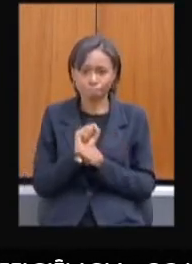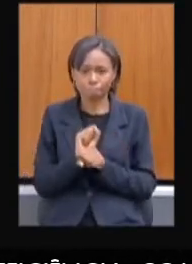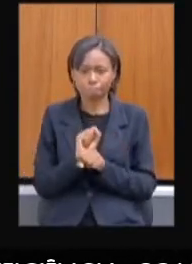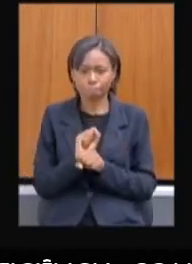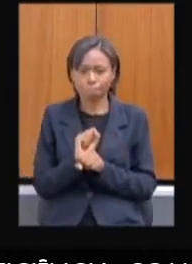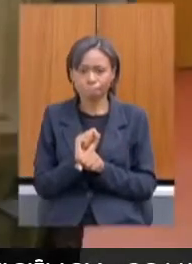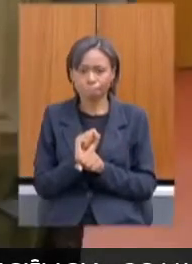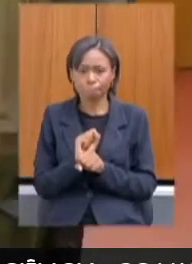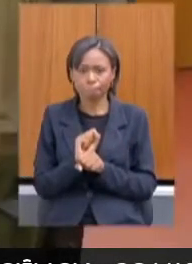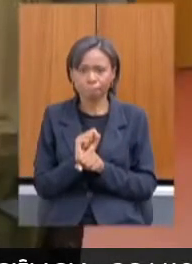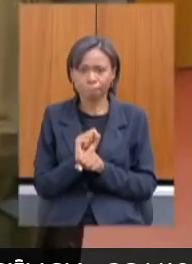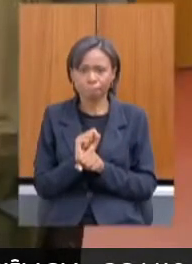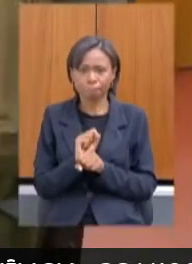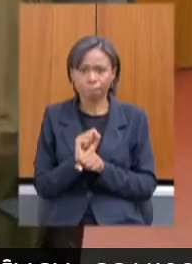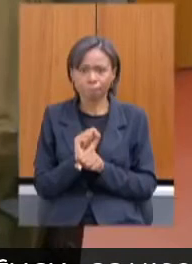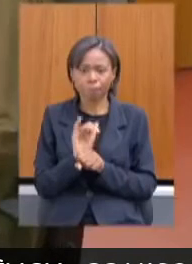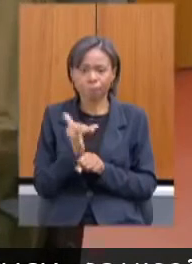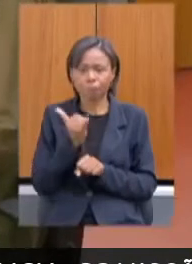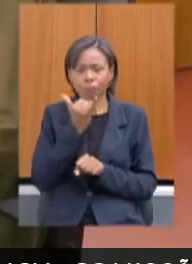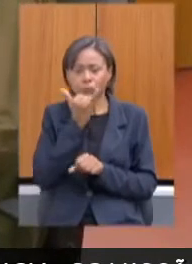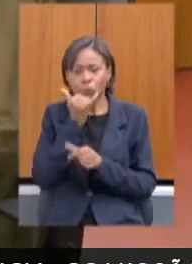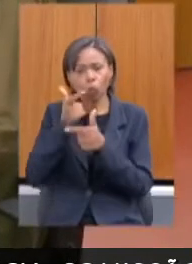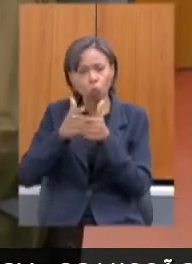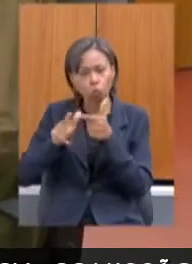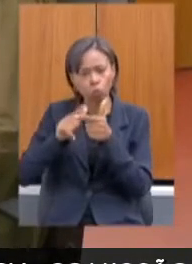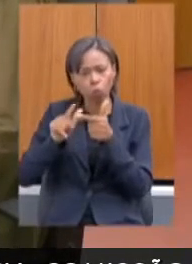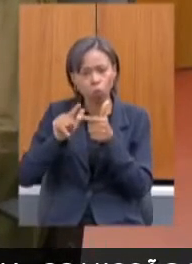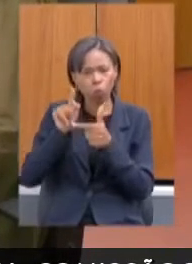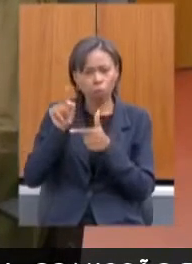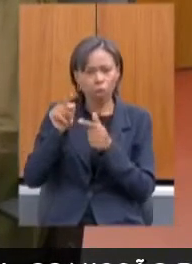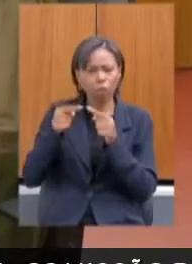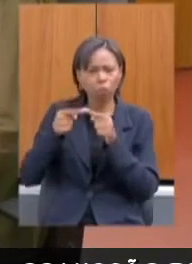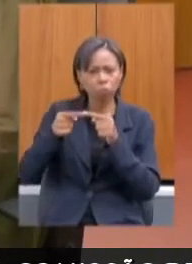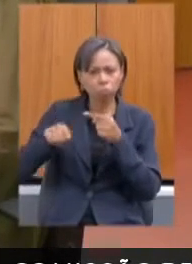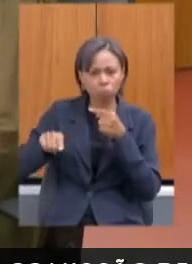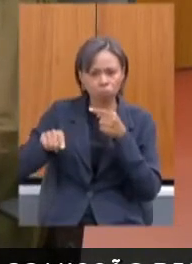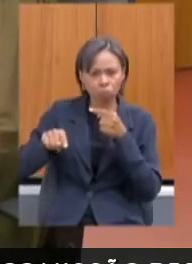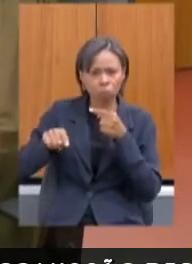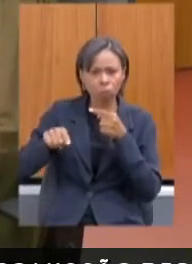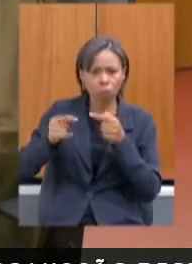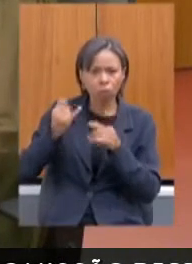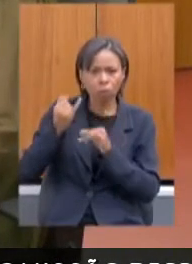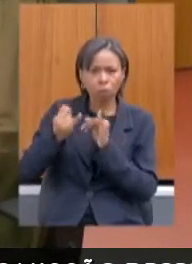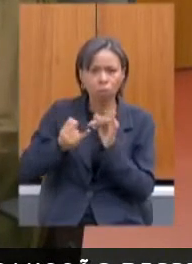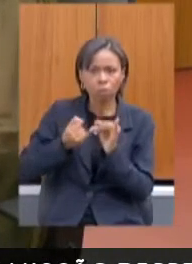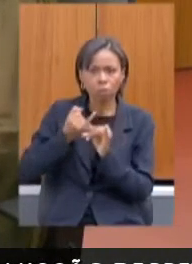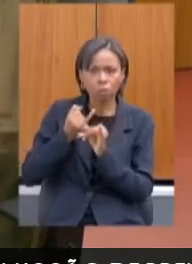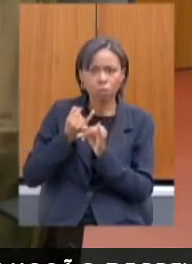Estamos tendo um pequeno problema de instabilidade na sua internet, deputado Celinho.